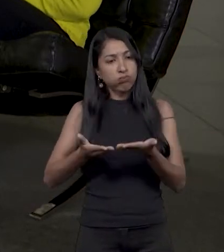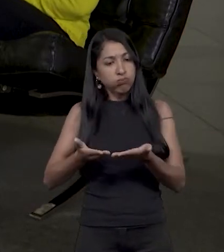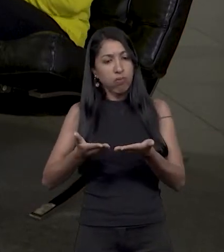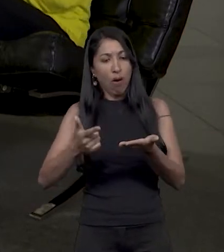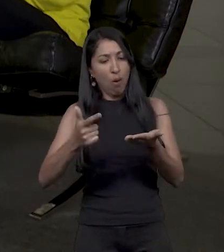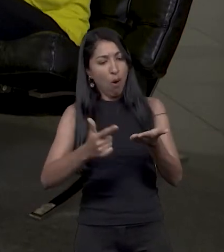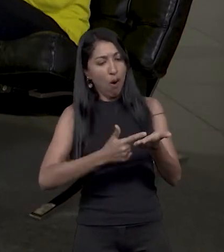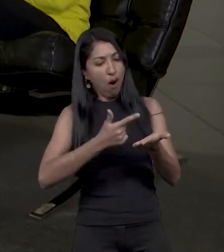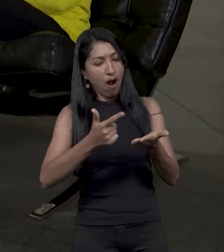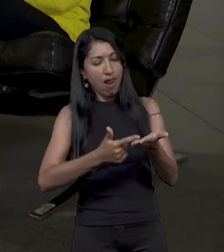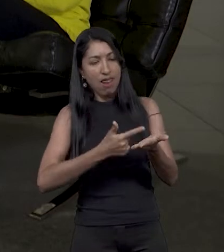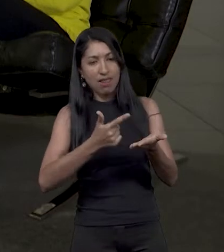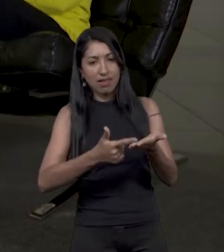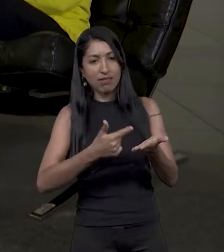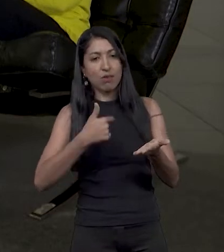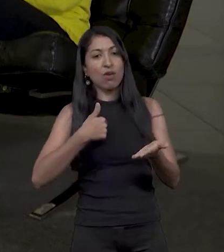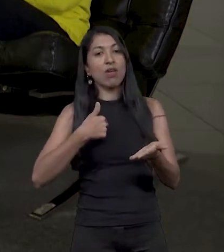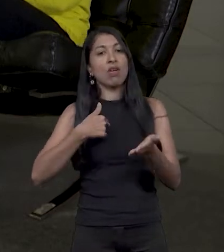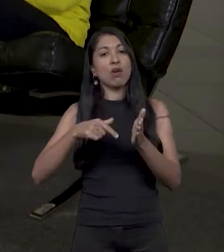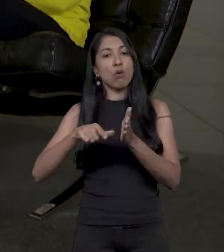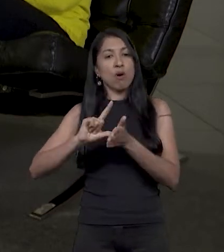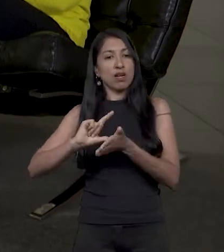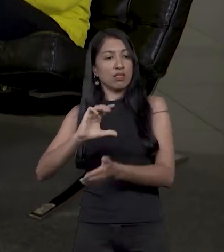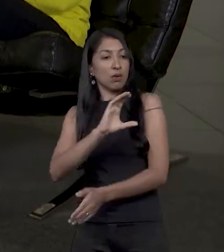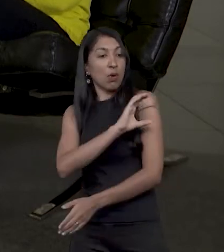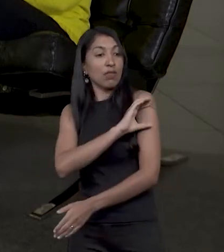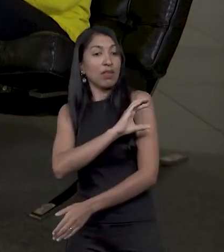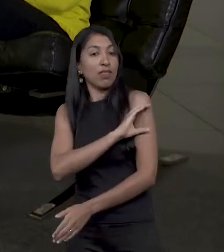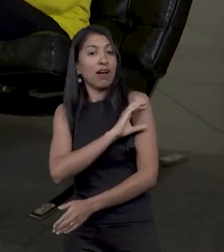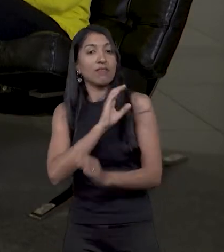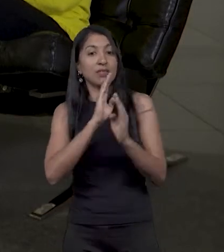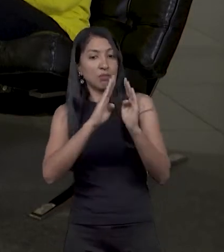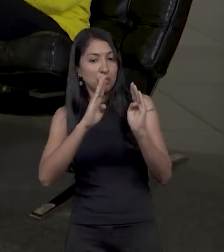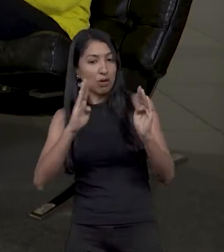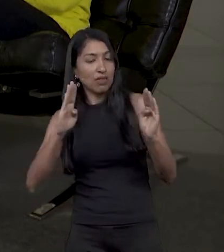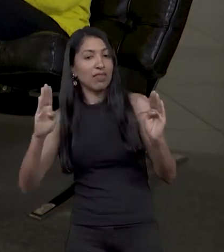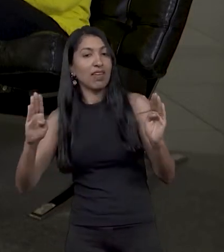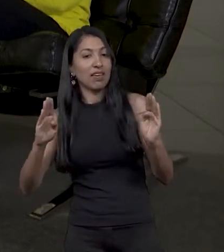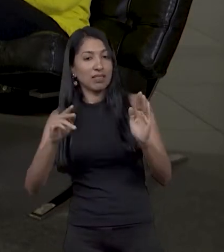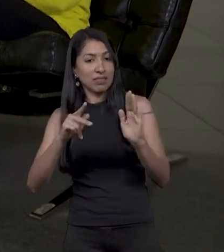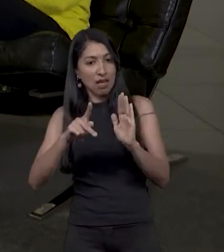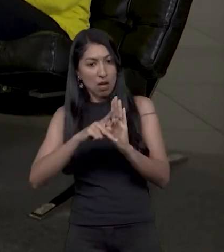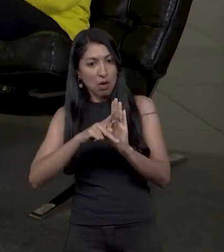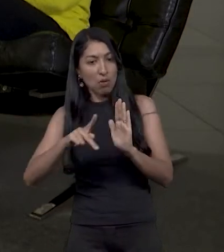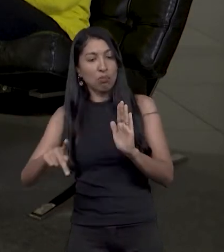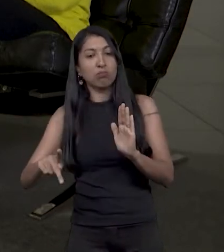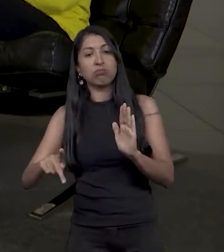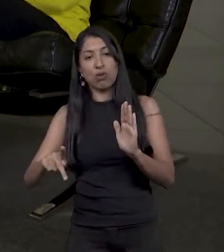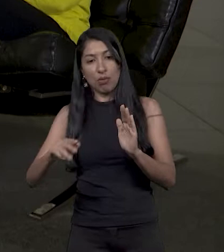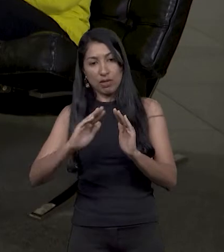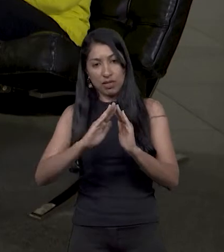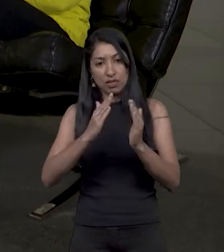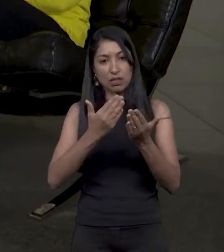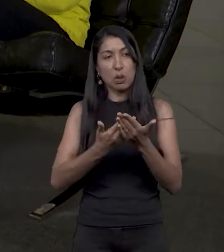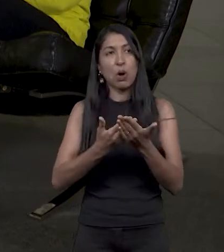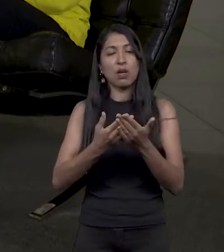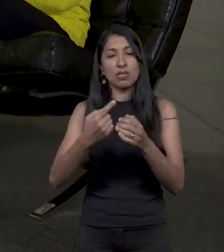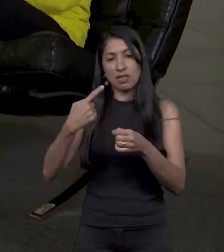diferente. Eu era coordenadora das bibliotecas escolares em Taguatinga,